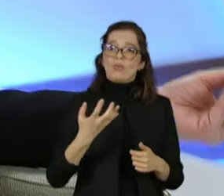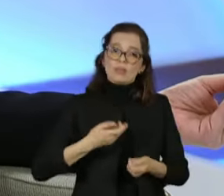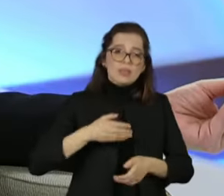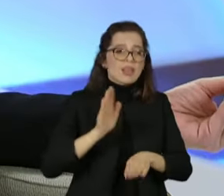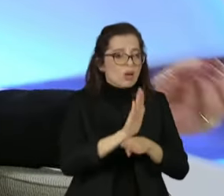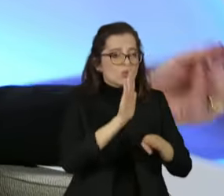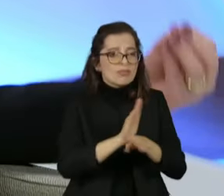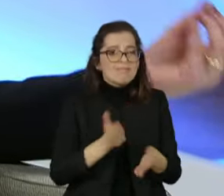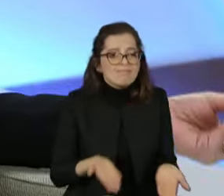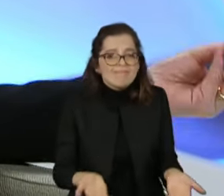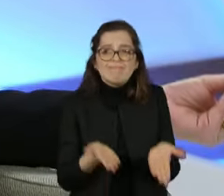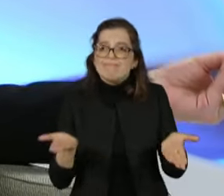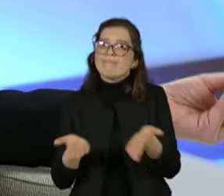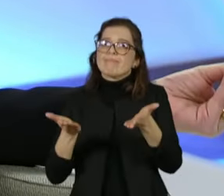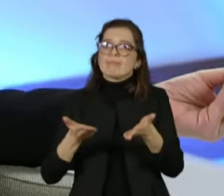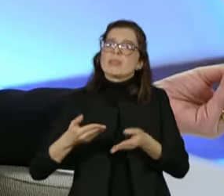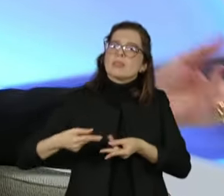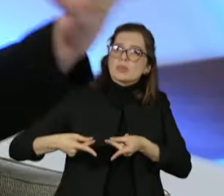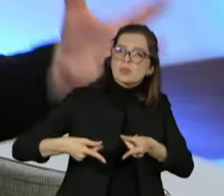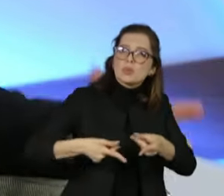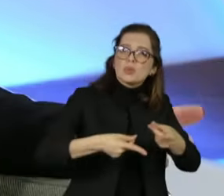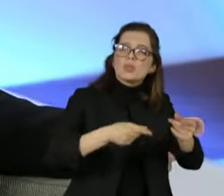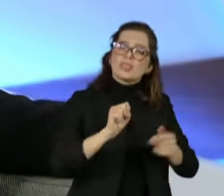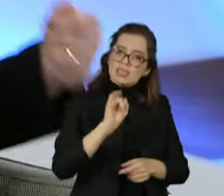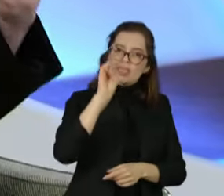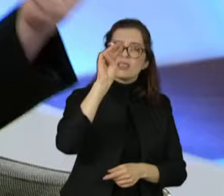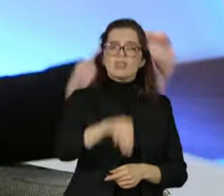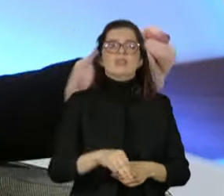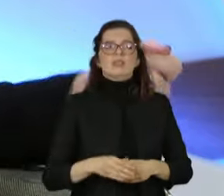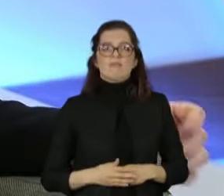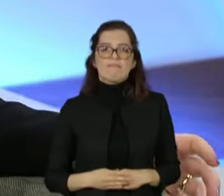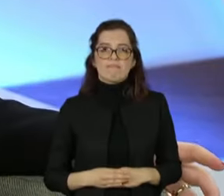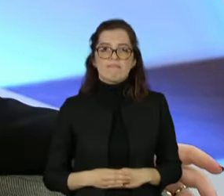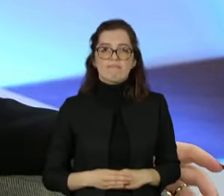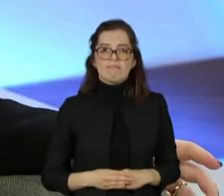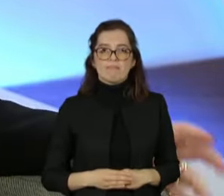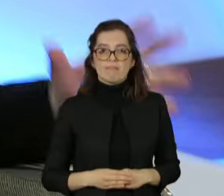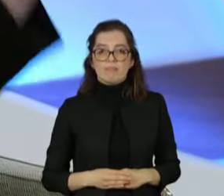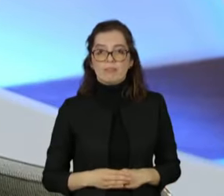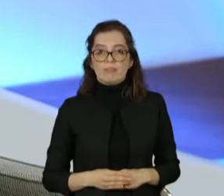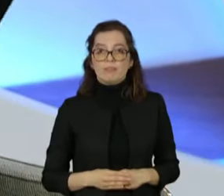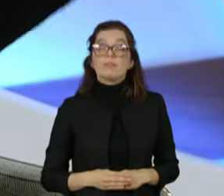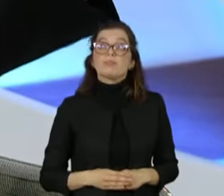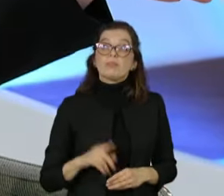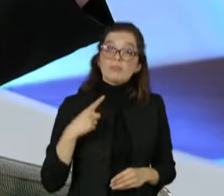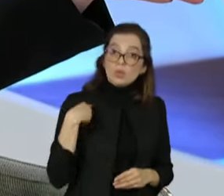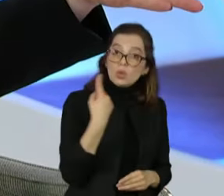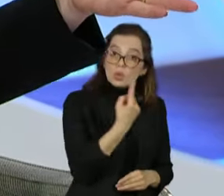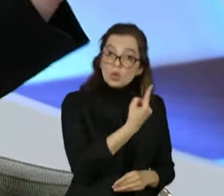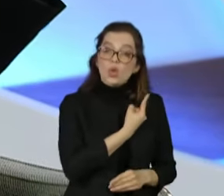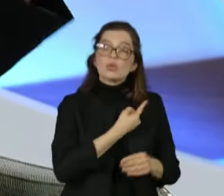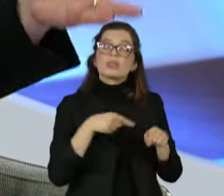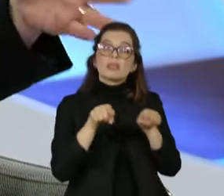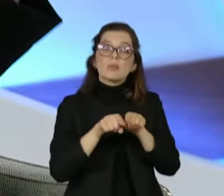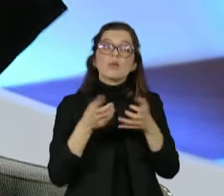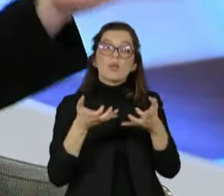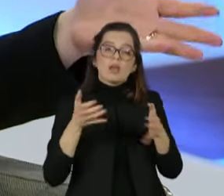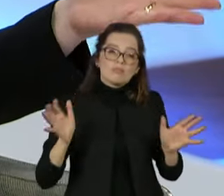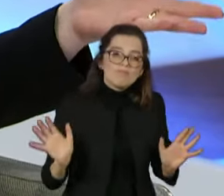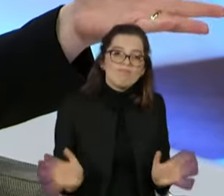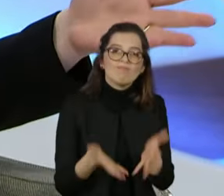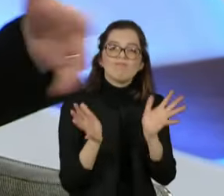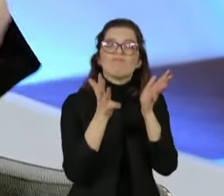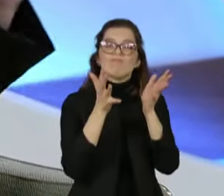é fundamental isso, porque quem tem fome tem pressa, mas não só dar o peixe e ensinar a pescar. Essa transferência de renda, ela vem